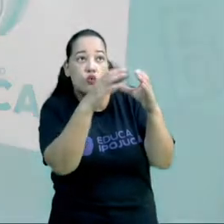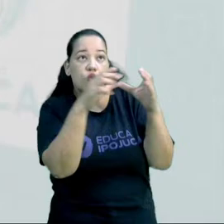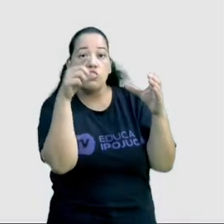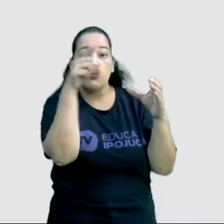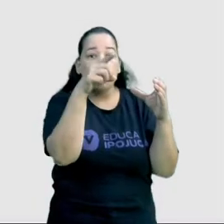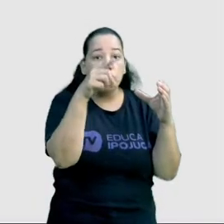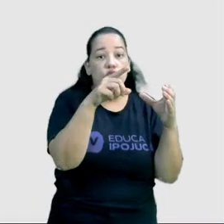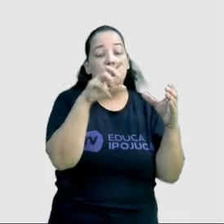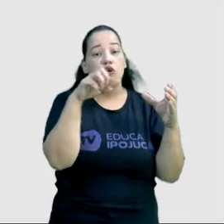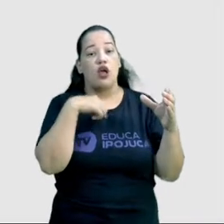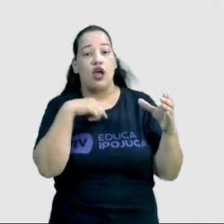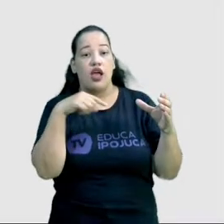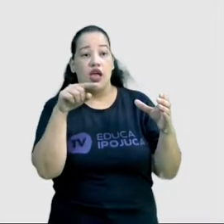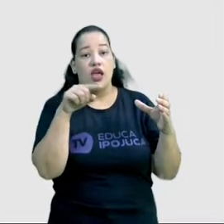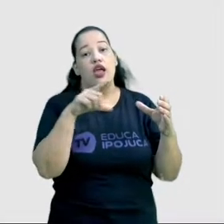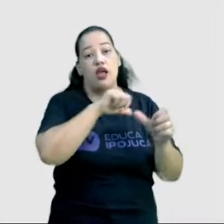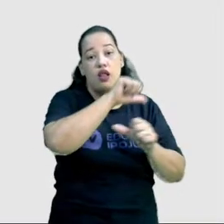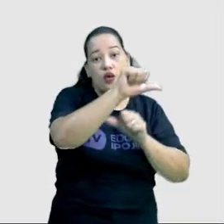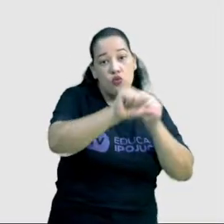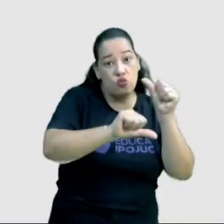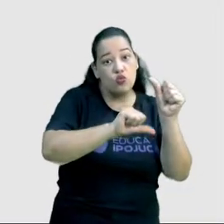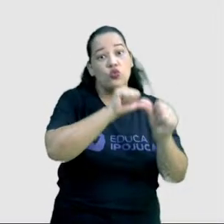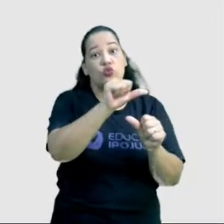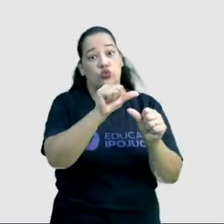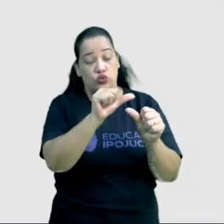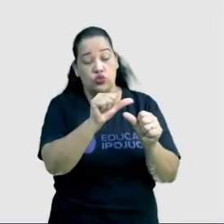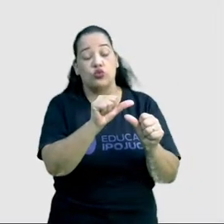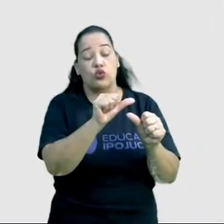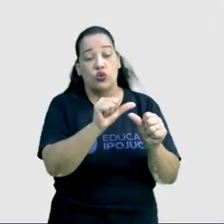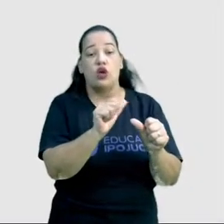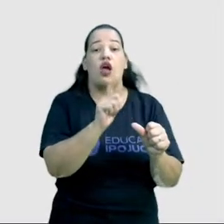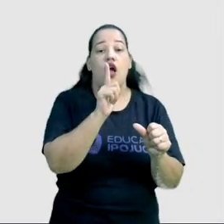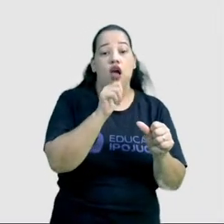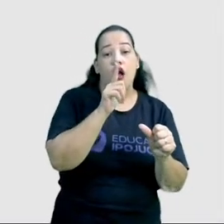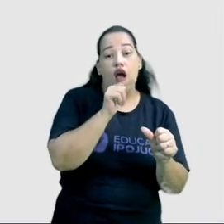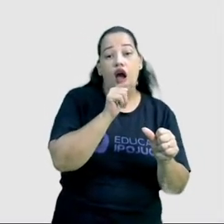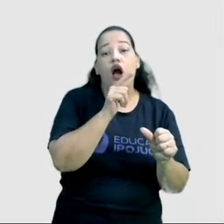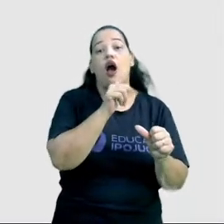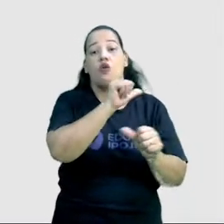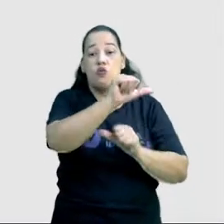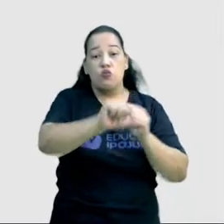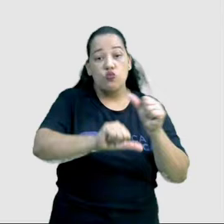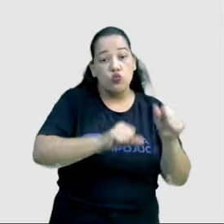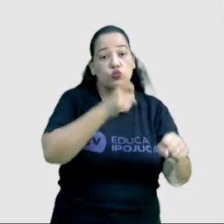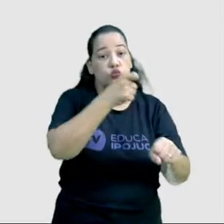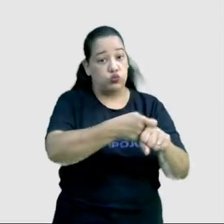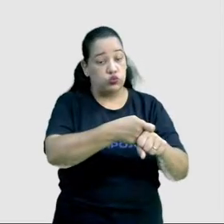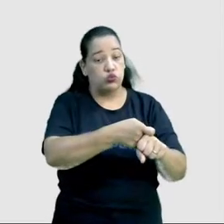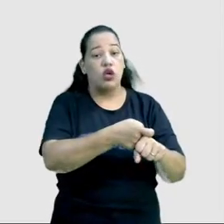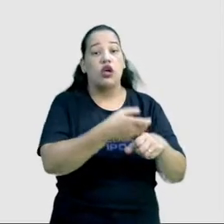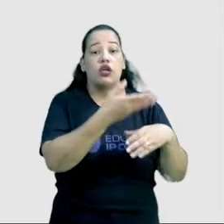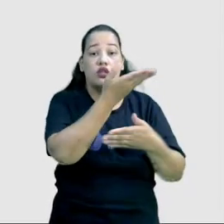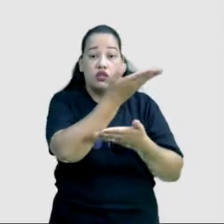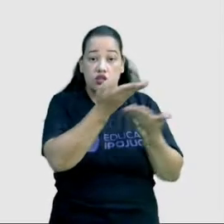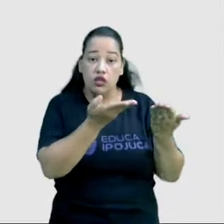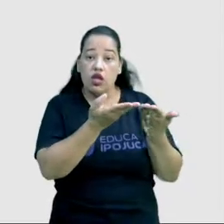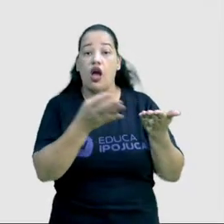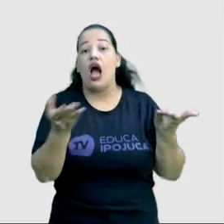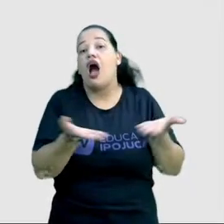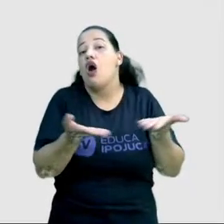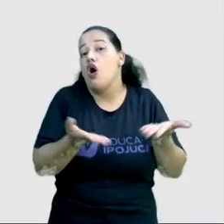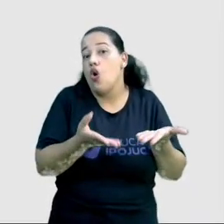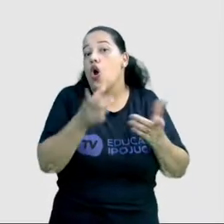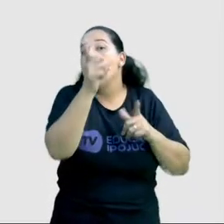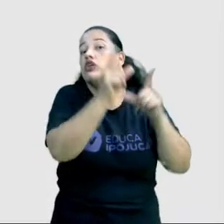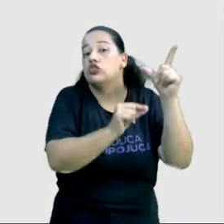o processo de condensação, ou seja, ela passou do estado líquido para o estado sólido, certo? Então, a gente forma